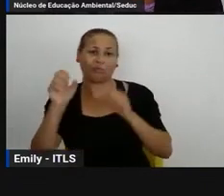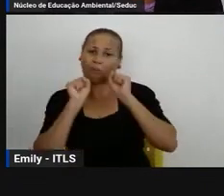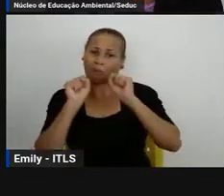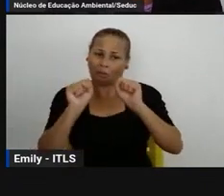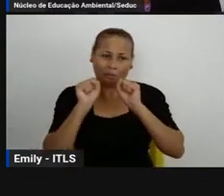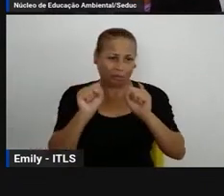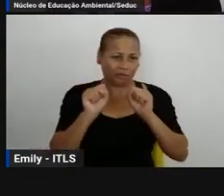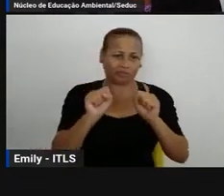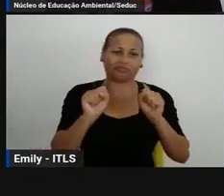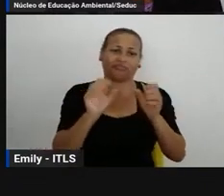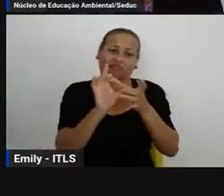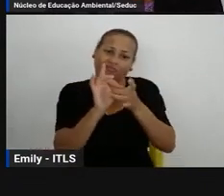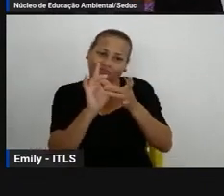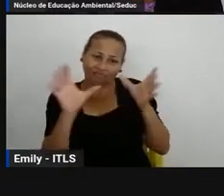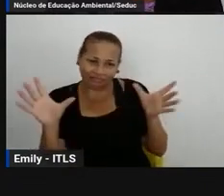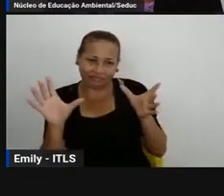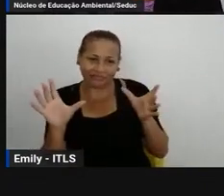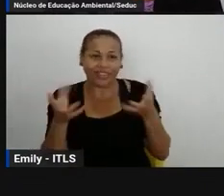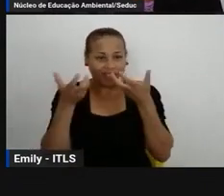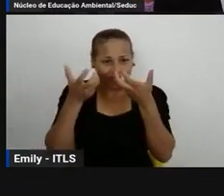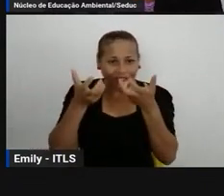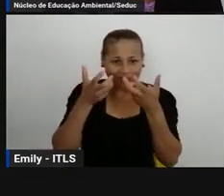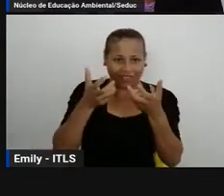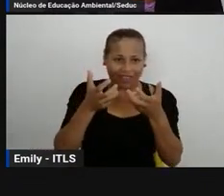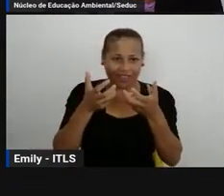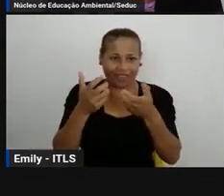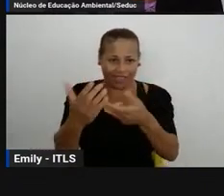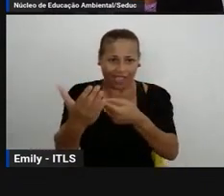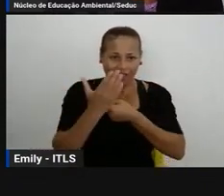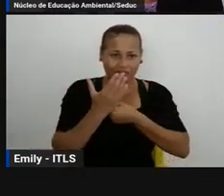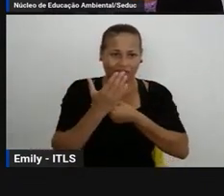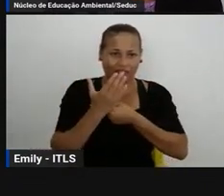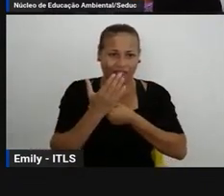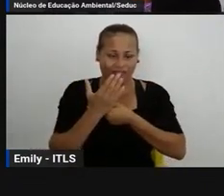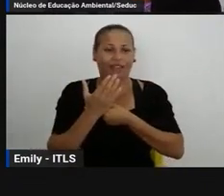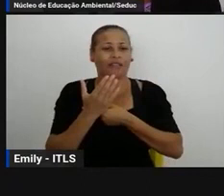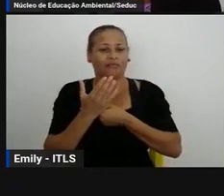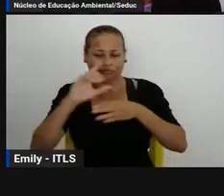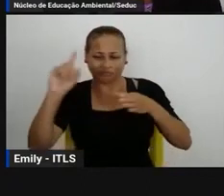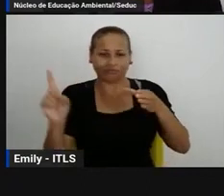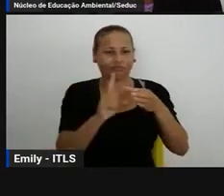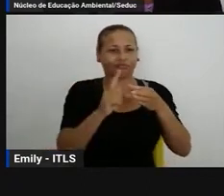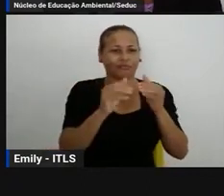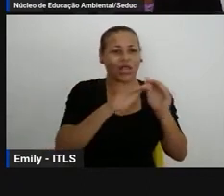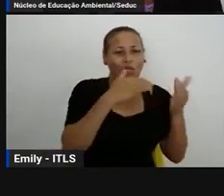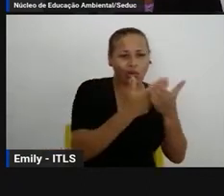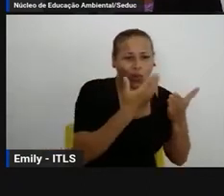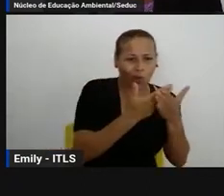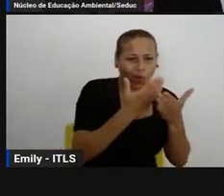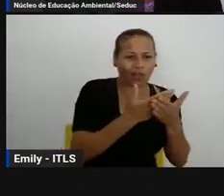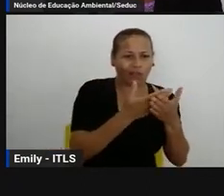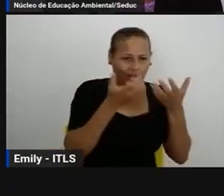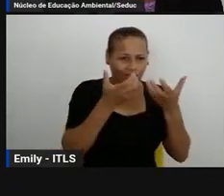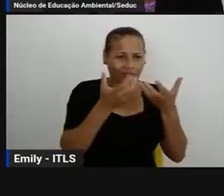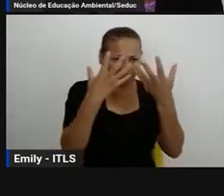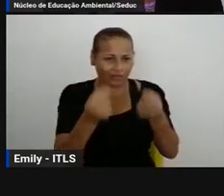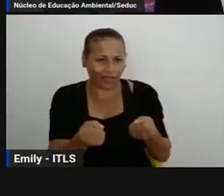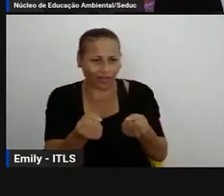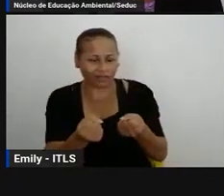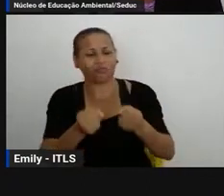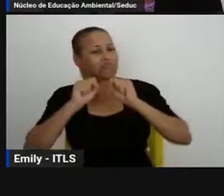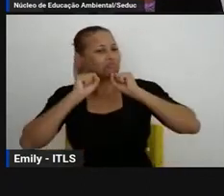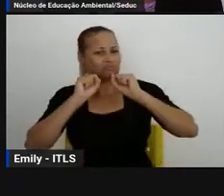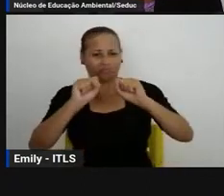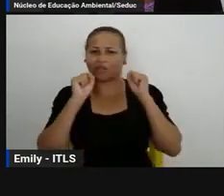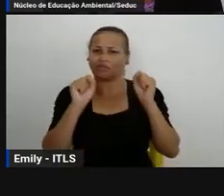institucionais também no fomento à educação ambiental escolar que essa é a nossa proposta tendo como uma